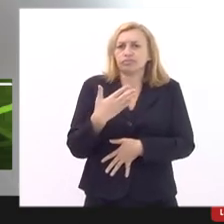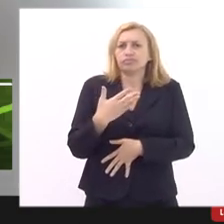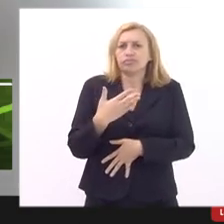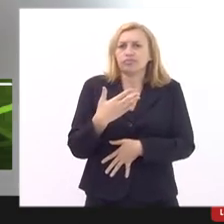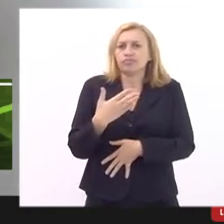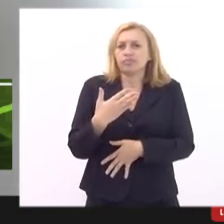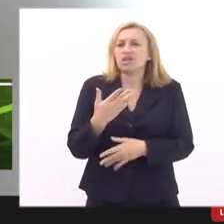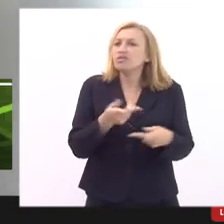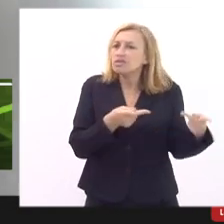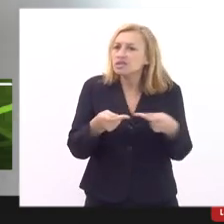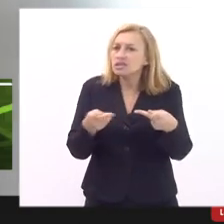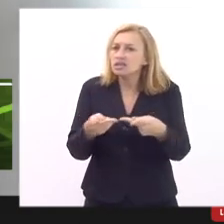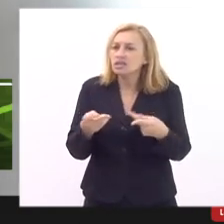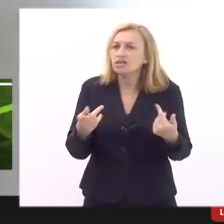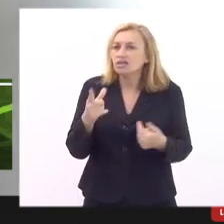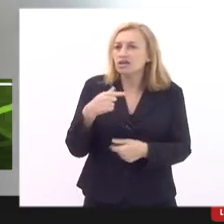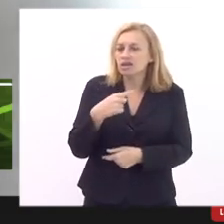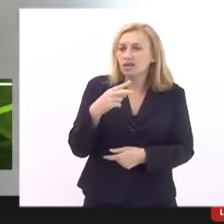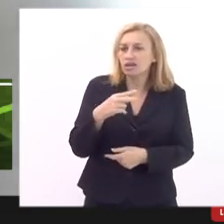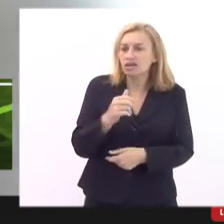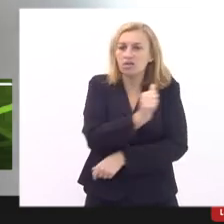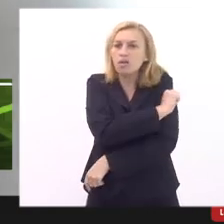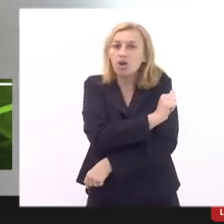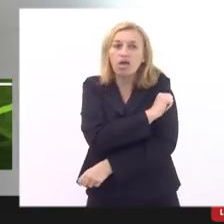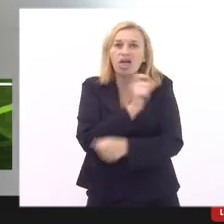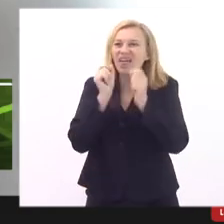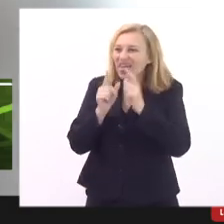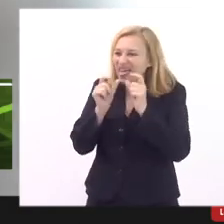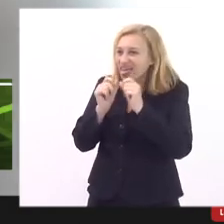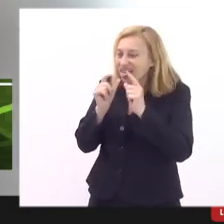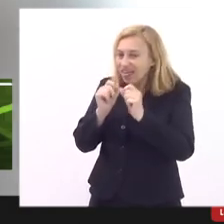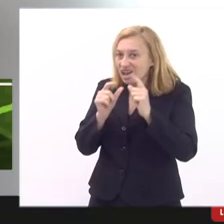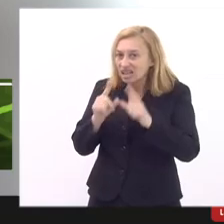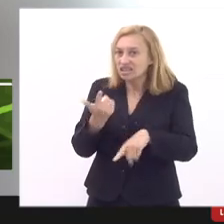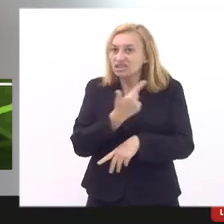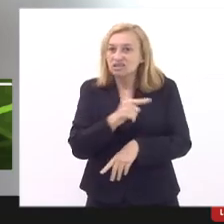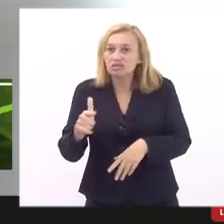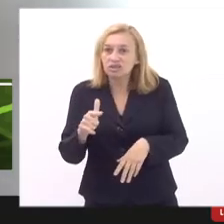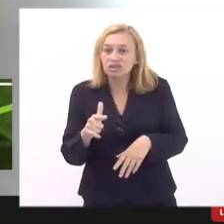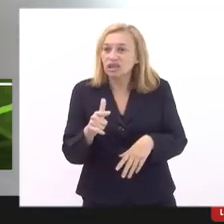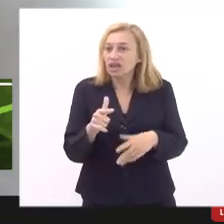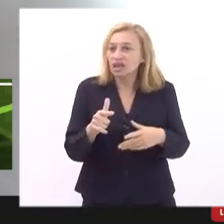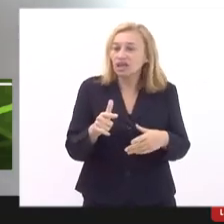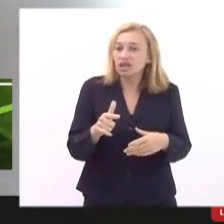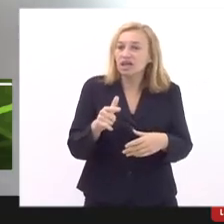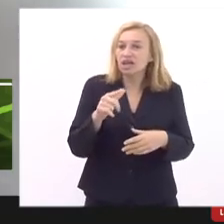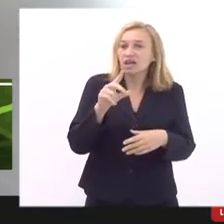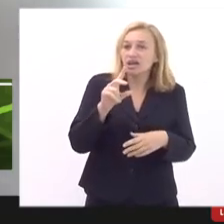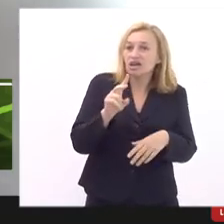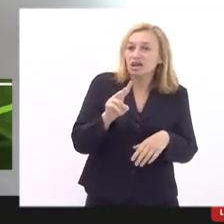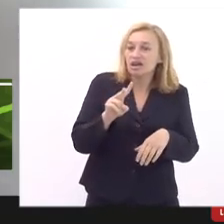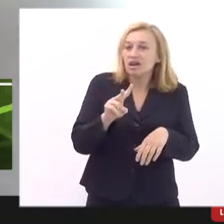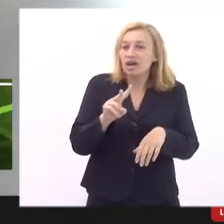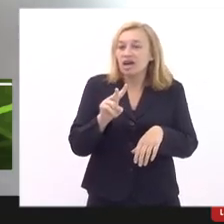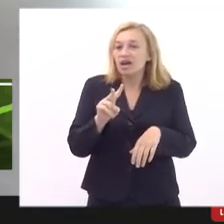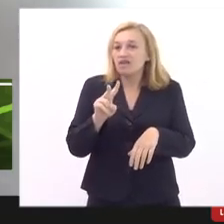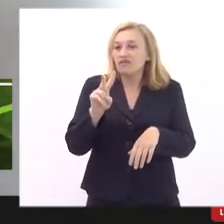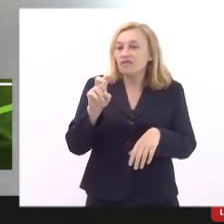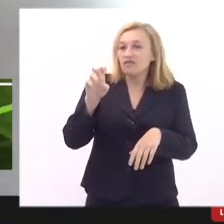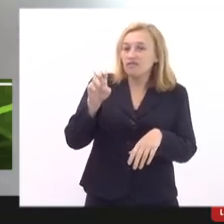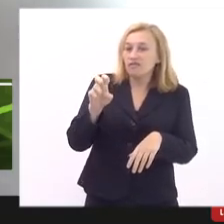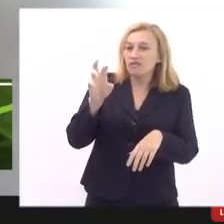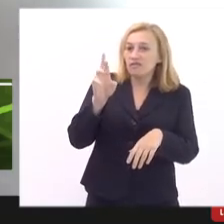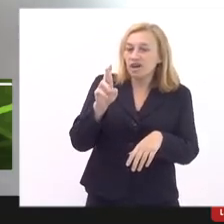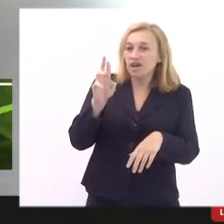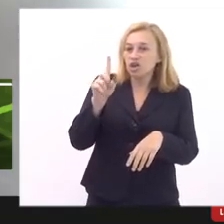nas visitas tem visto os alunos reclamarem por exemplo que não tem as hortaliças as verduras as frutas esses que